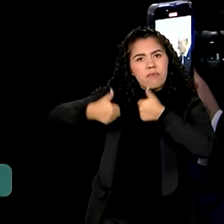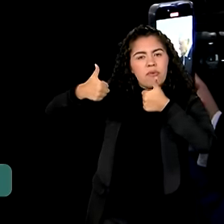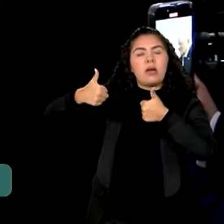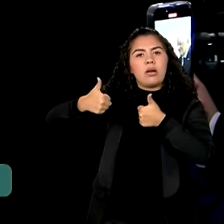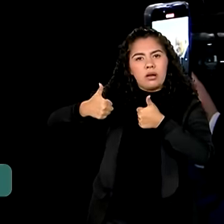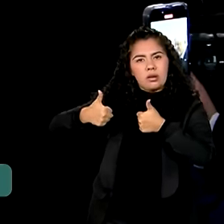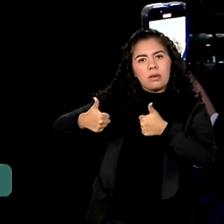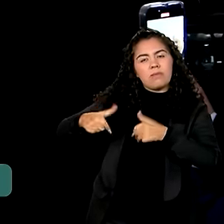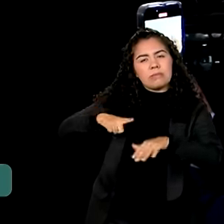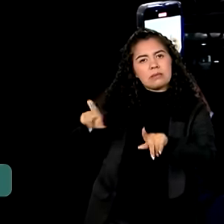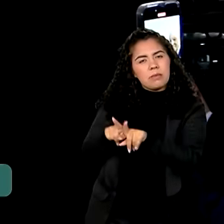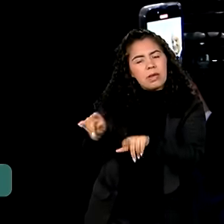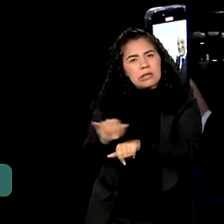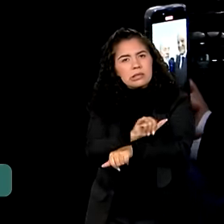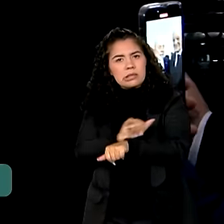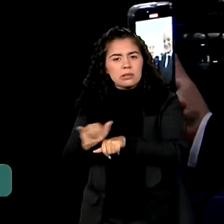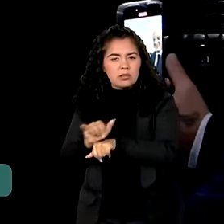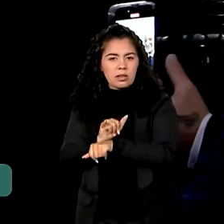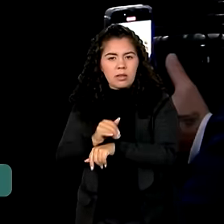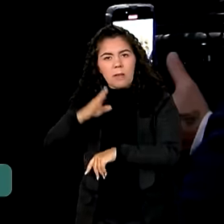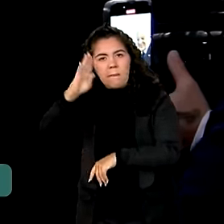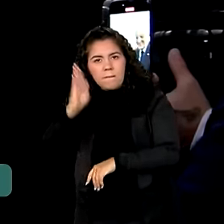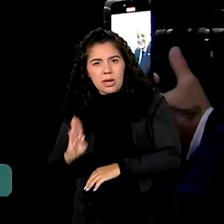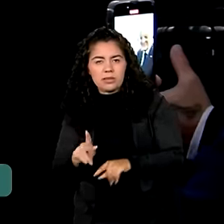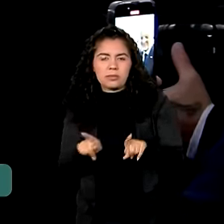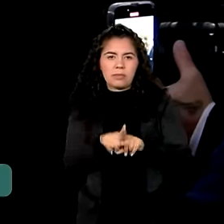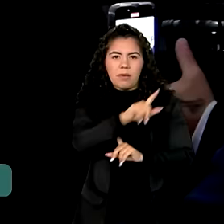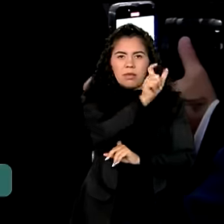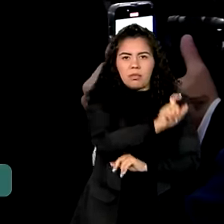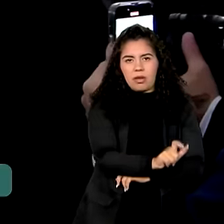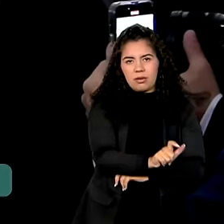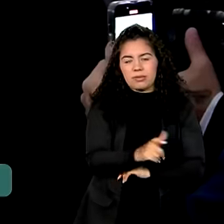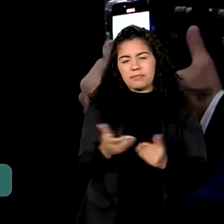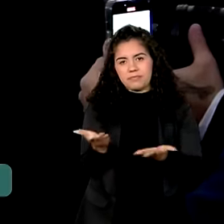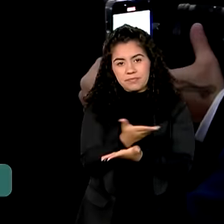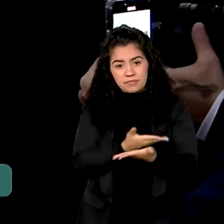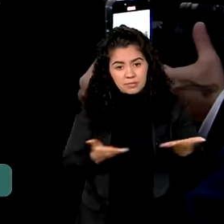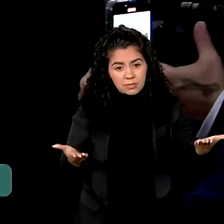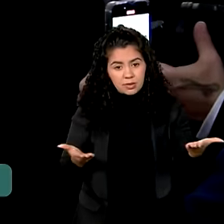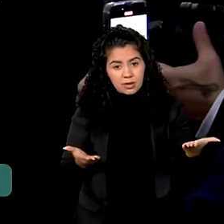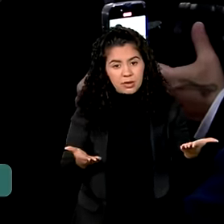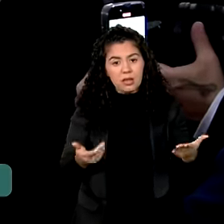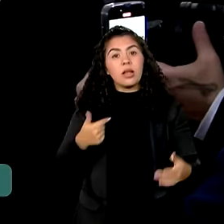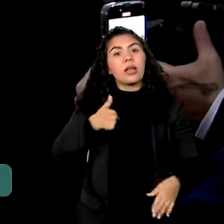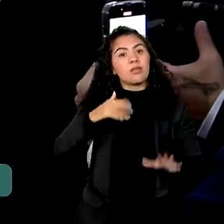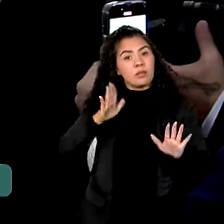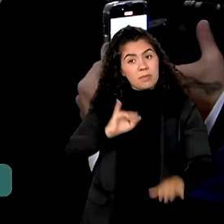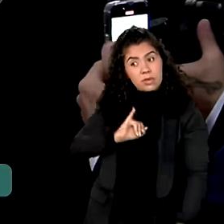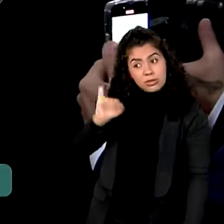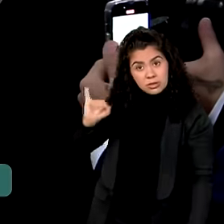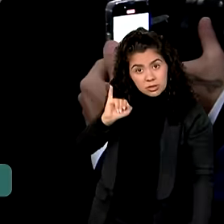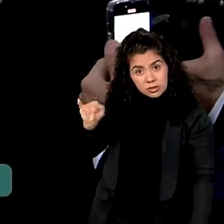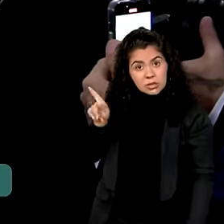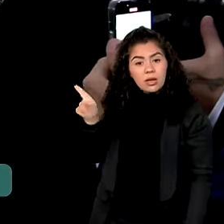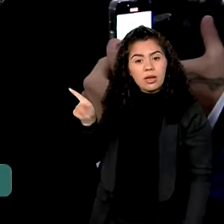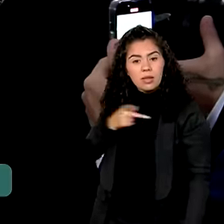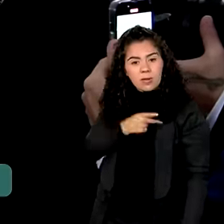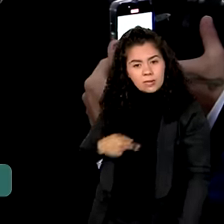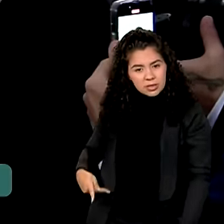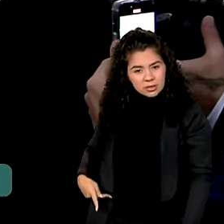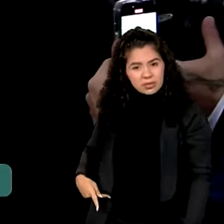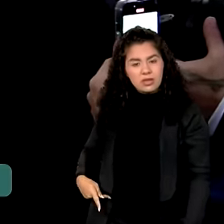estratégica entre Brasil e Itália. Diz ao presidente Matarela para